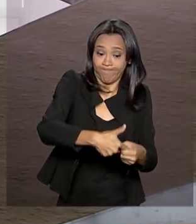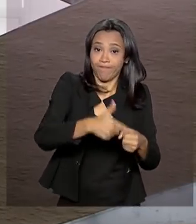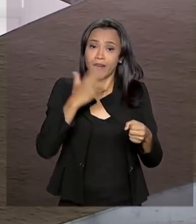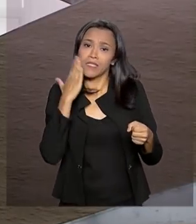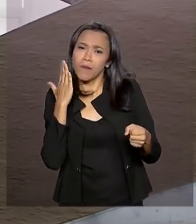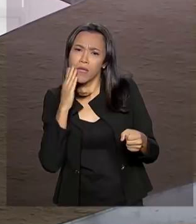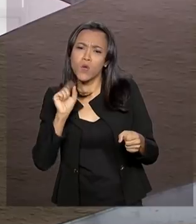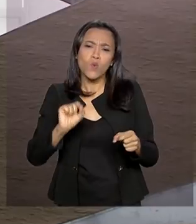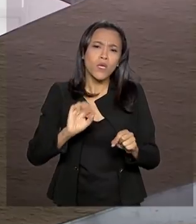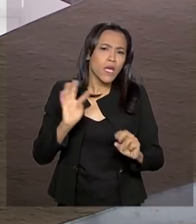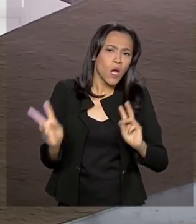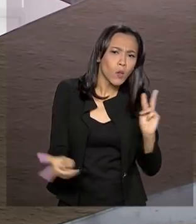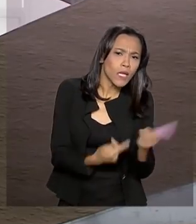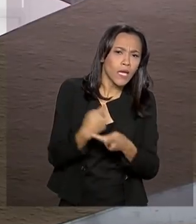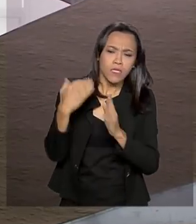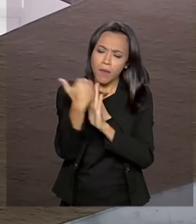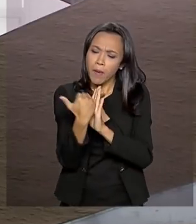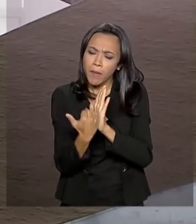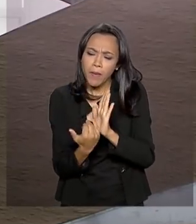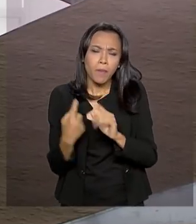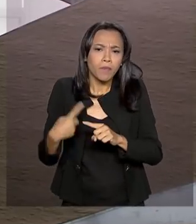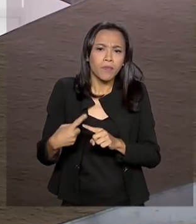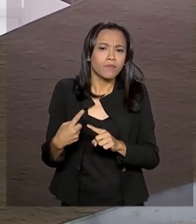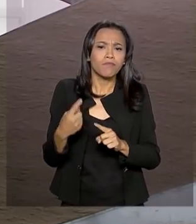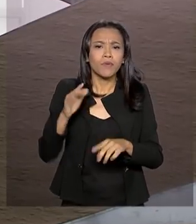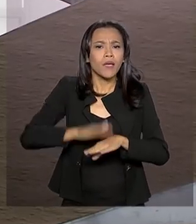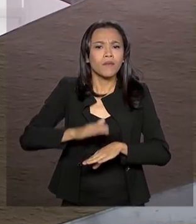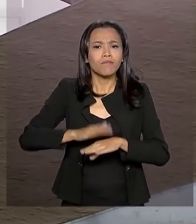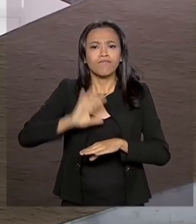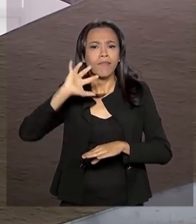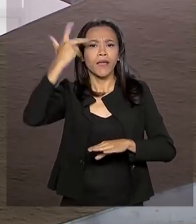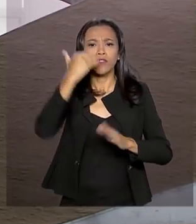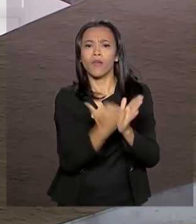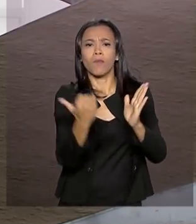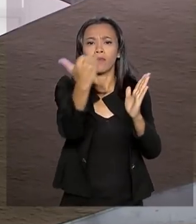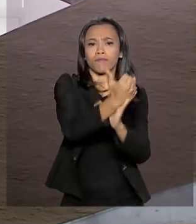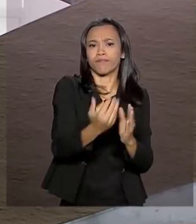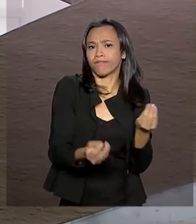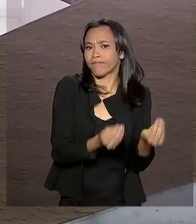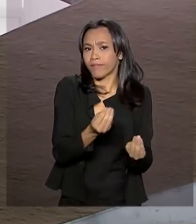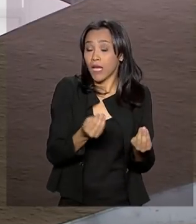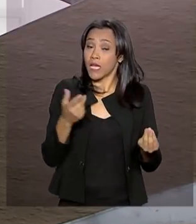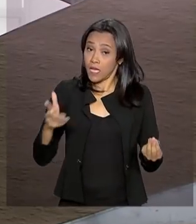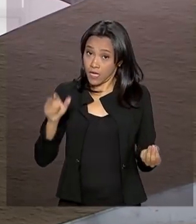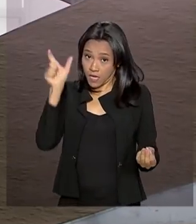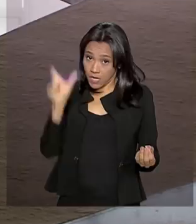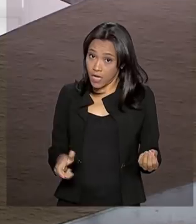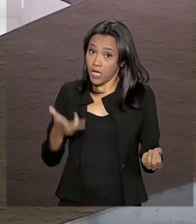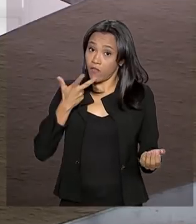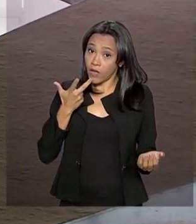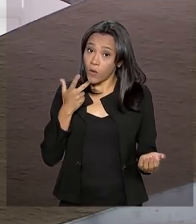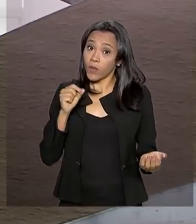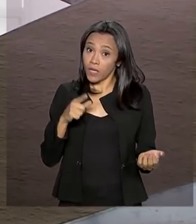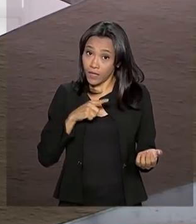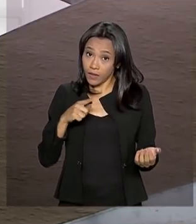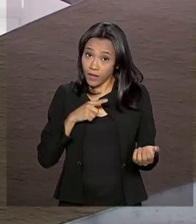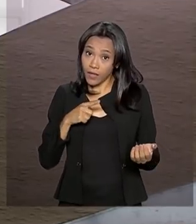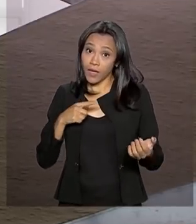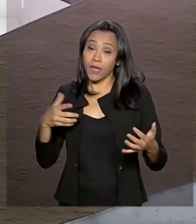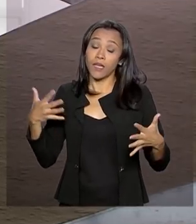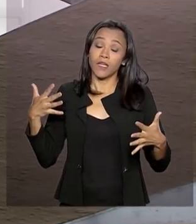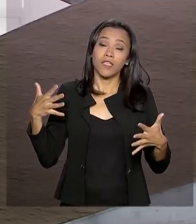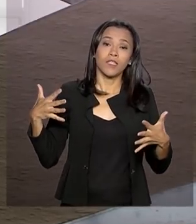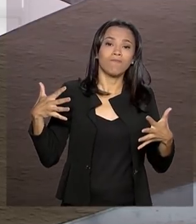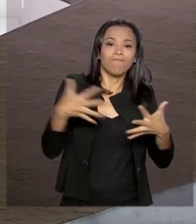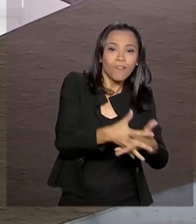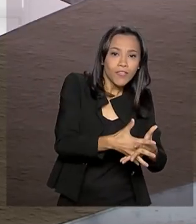melhor os aspectos técnicos da decisão da Petrobras. E ele negou que haja interferência do governo